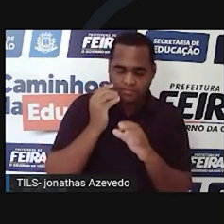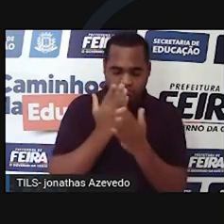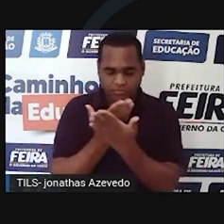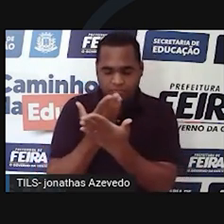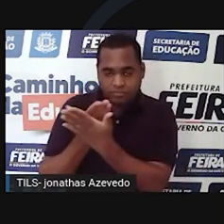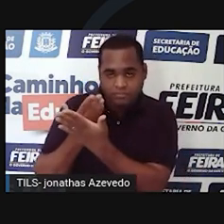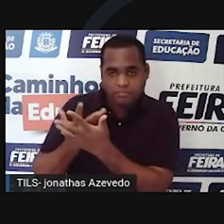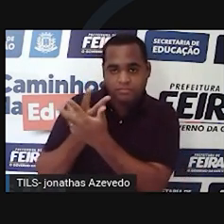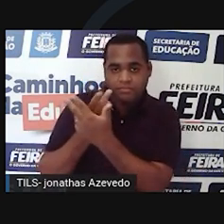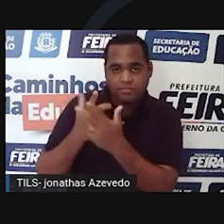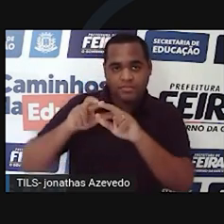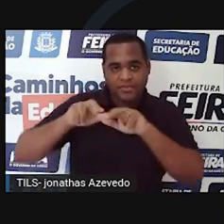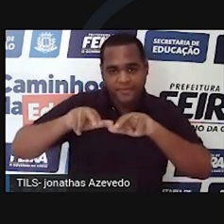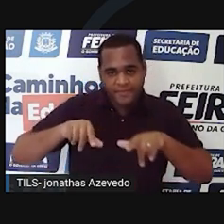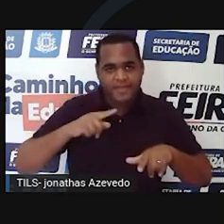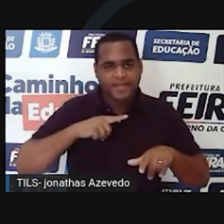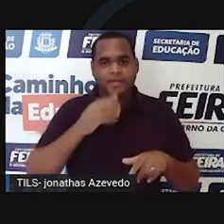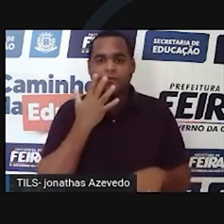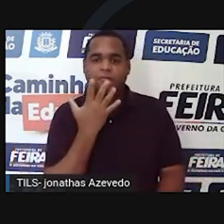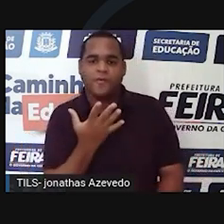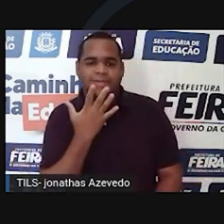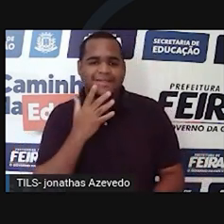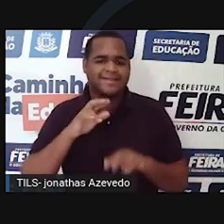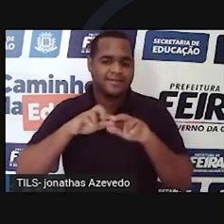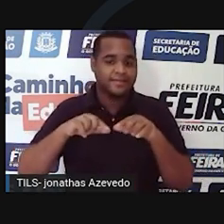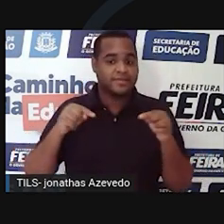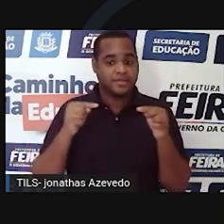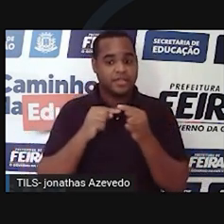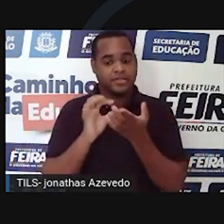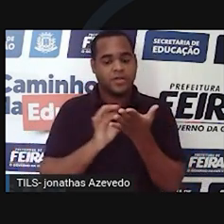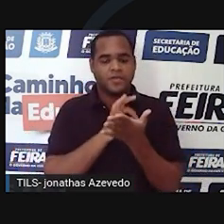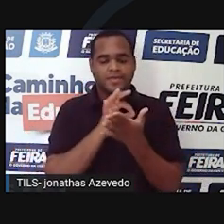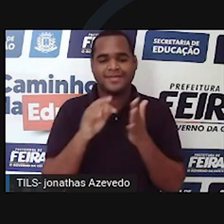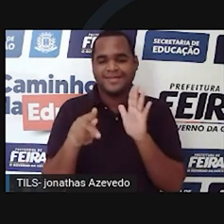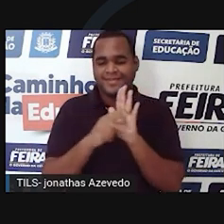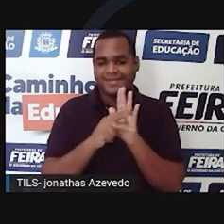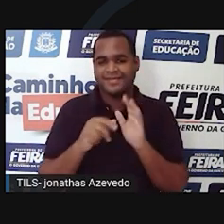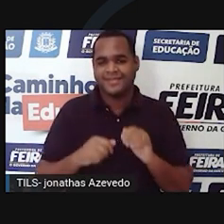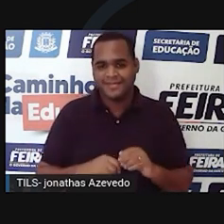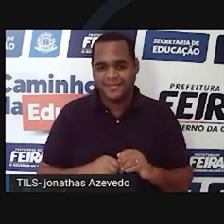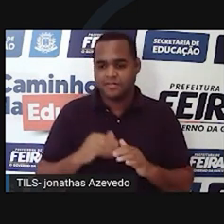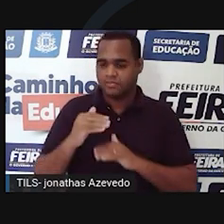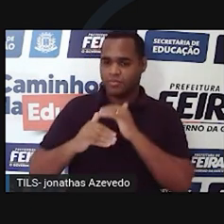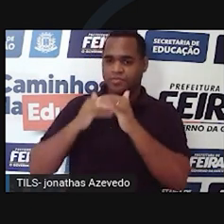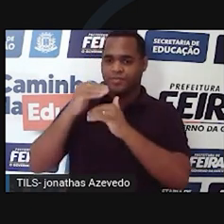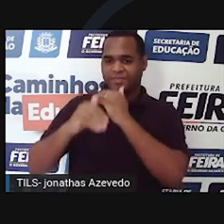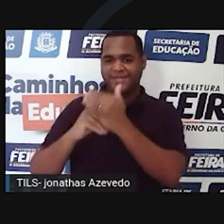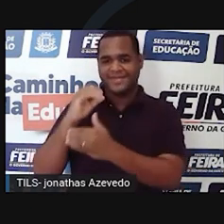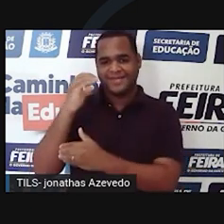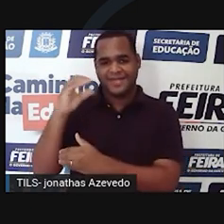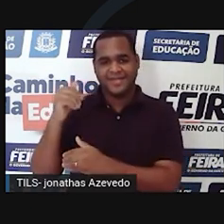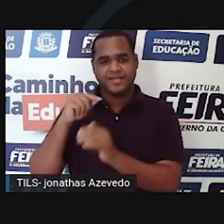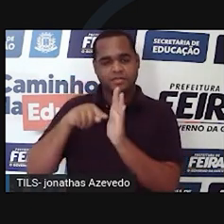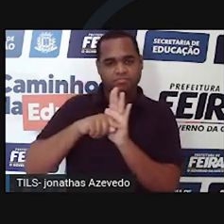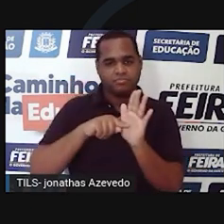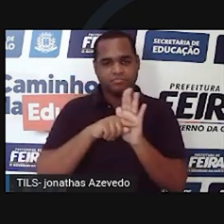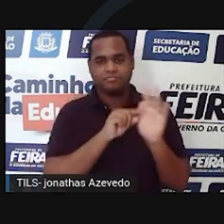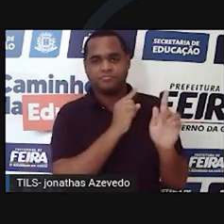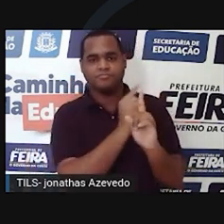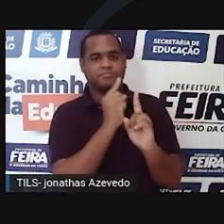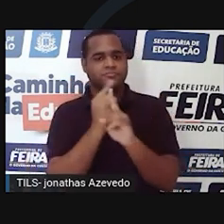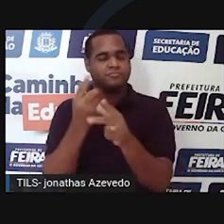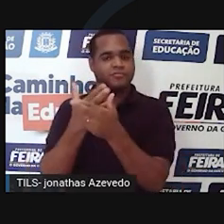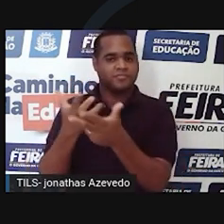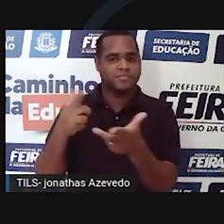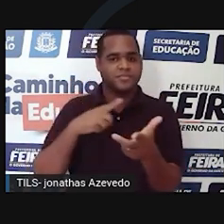uma diversidade de formas, cores e funções das células. Com o avanço da ciência, vários pesquisadores perceberam que diversos